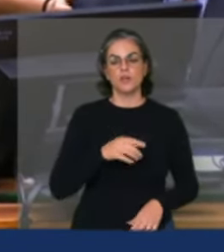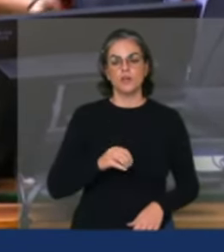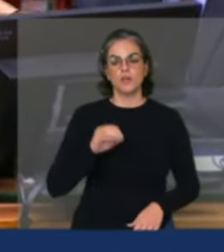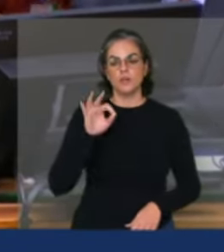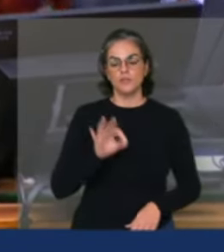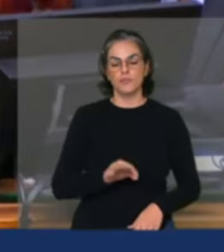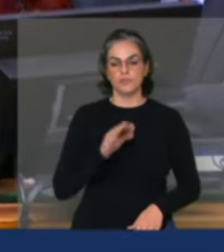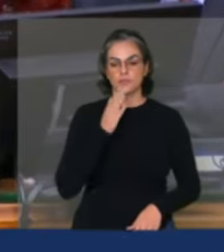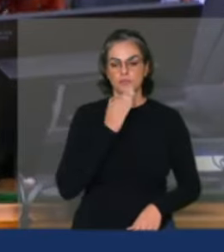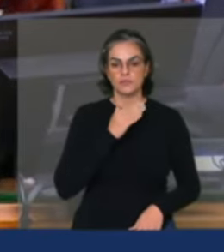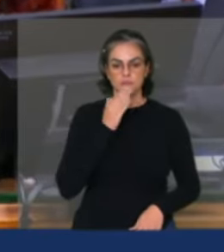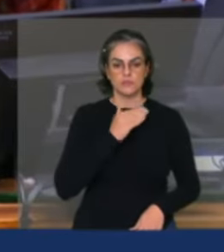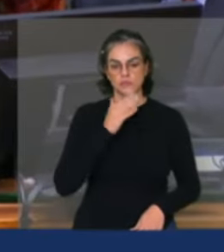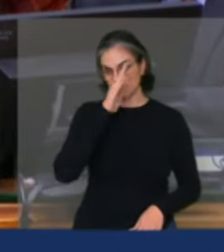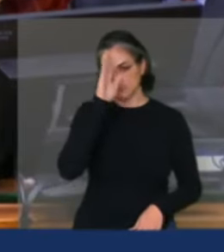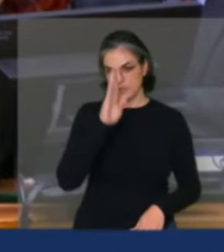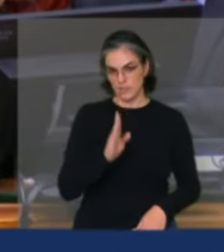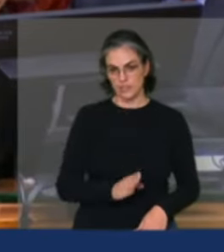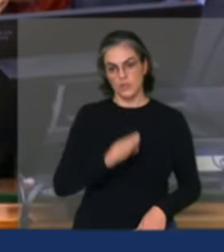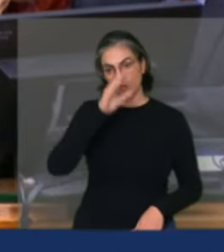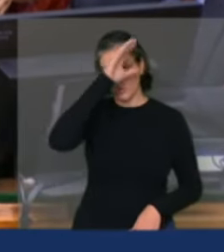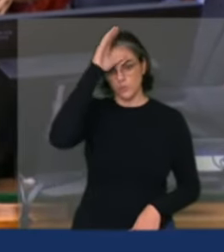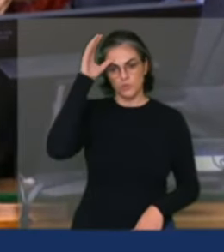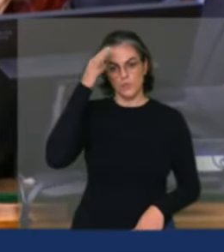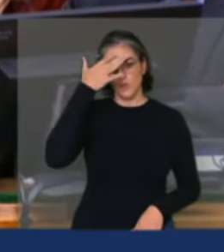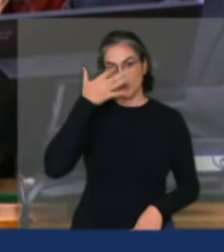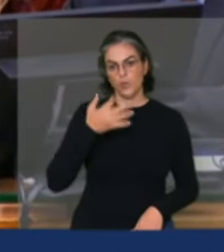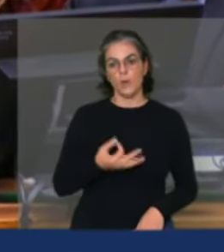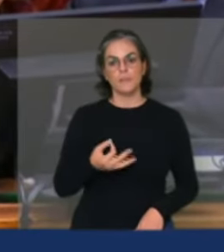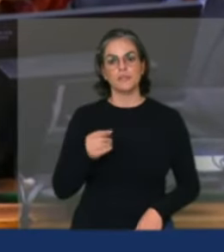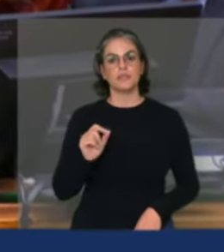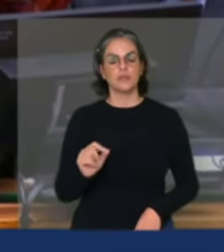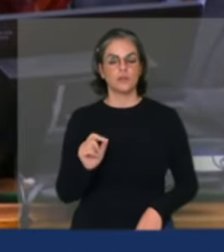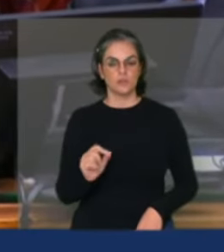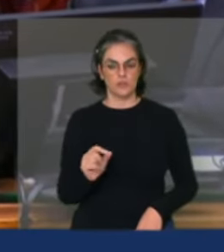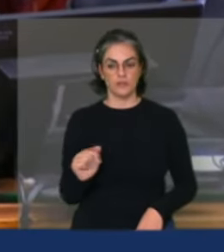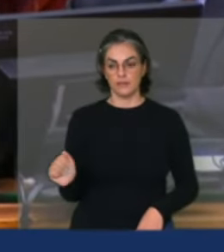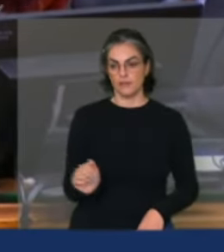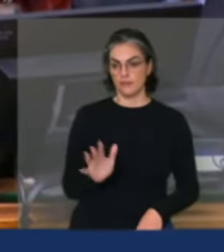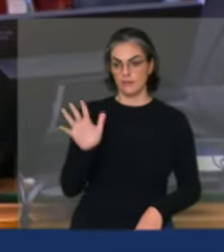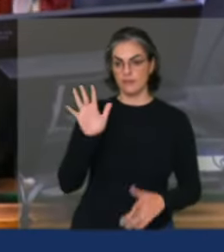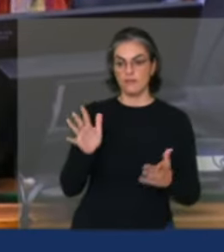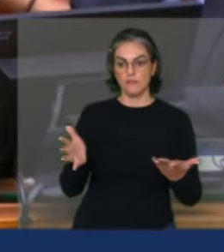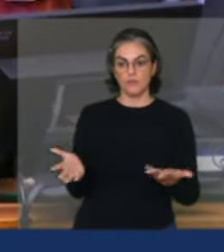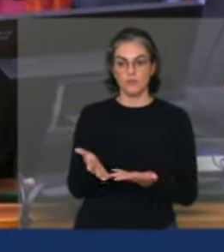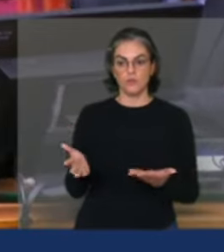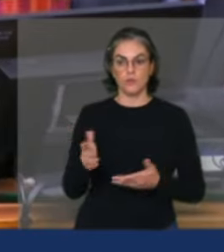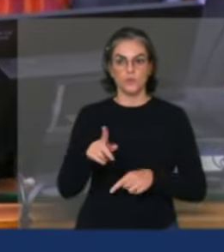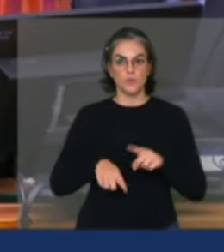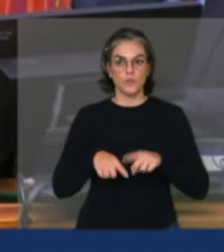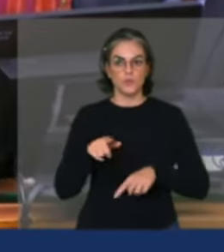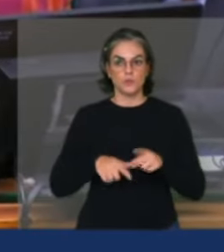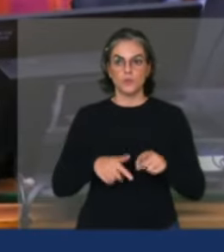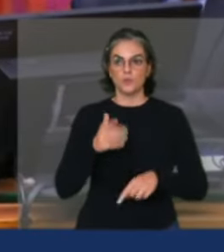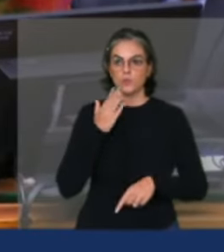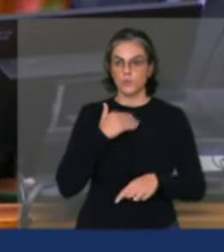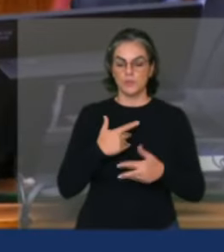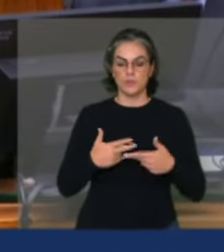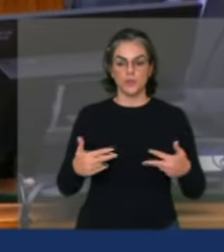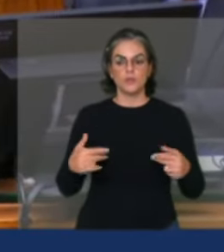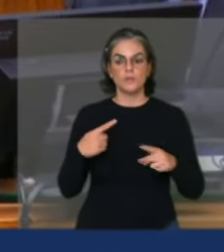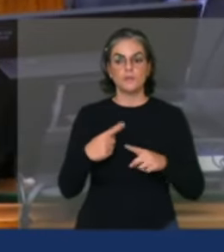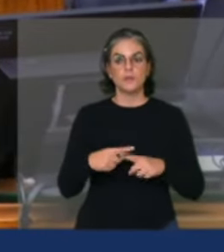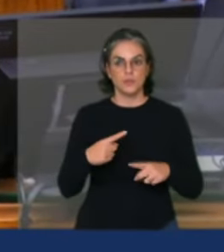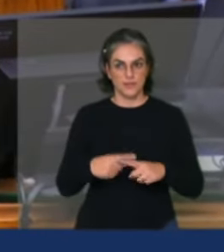que o alto preços que está condicionado os produtos quando chega à mesa dele é porque